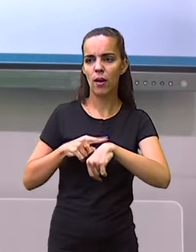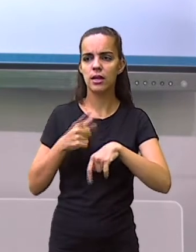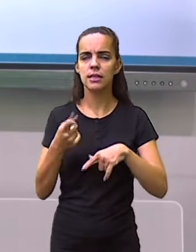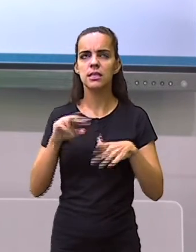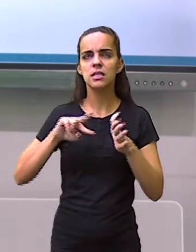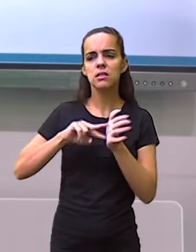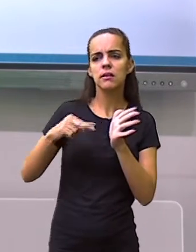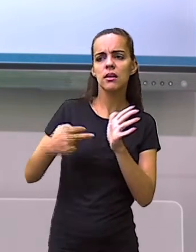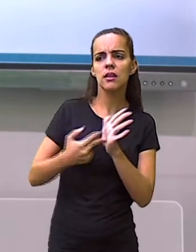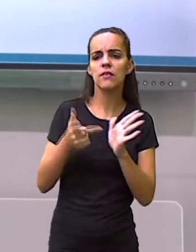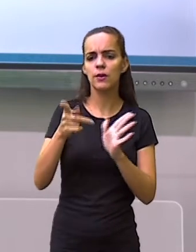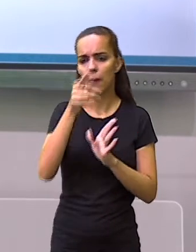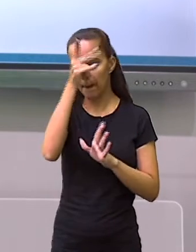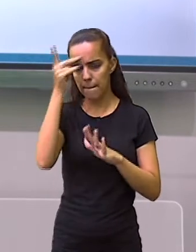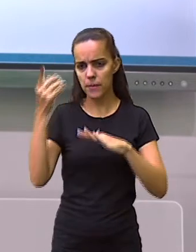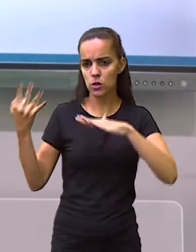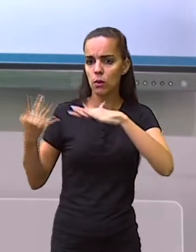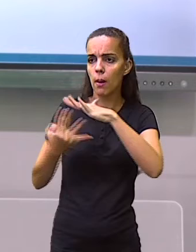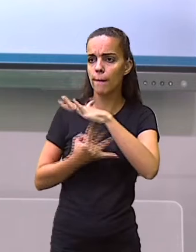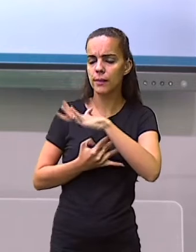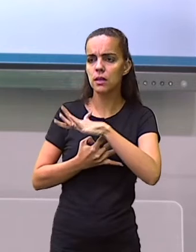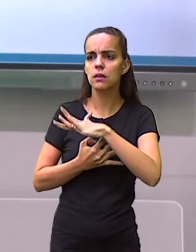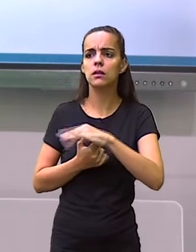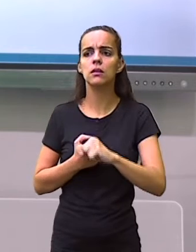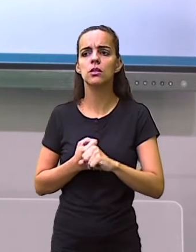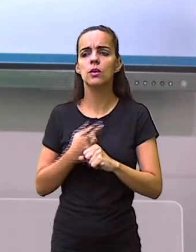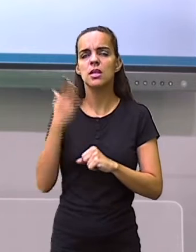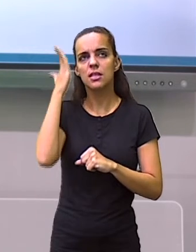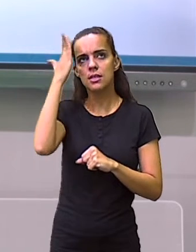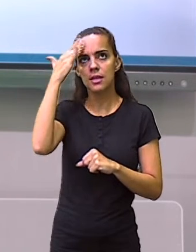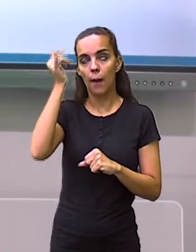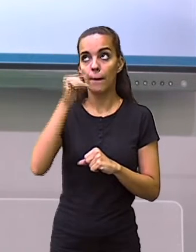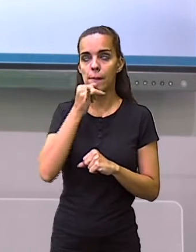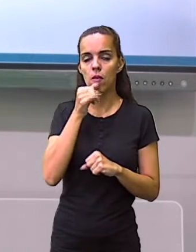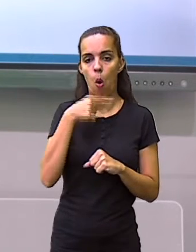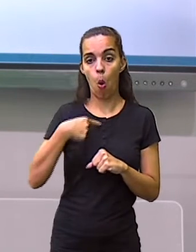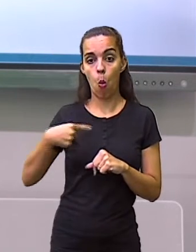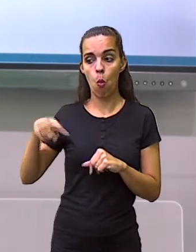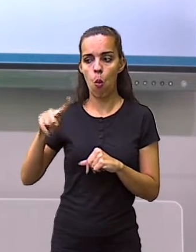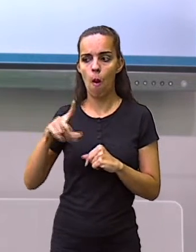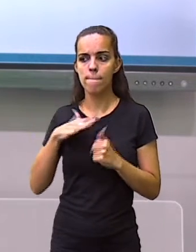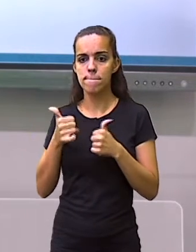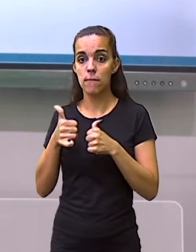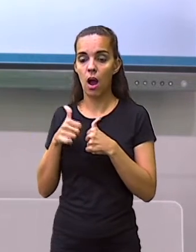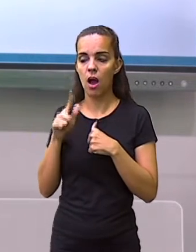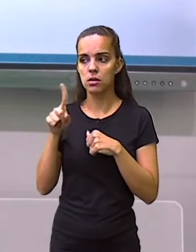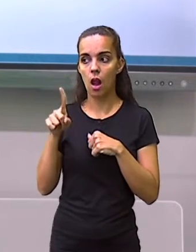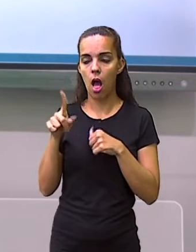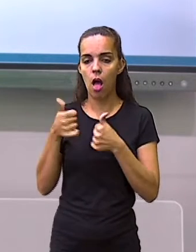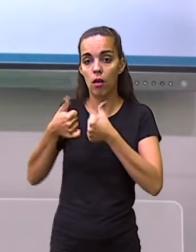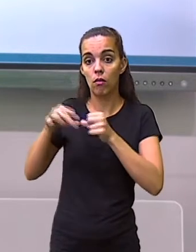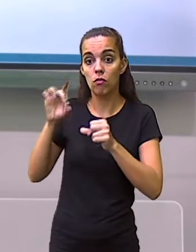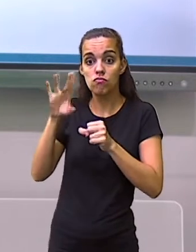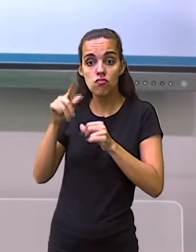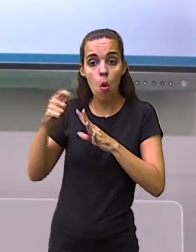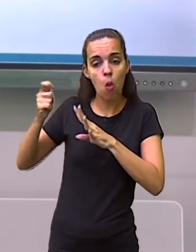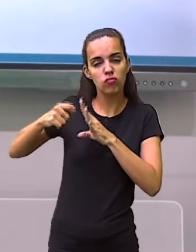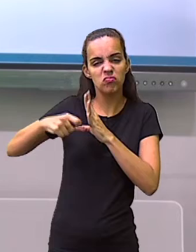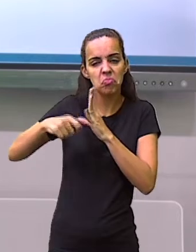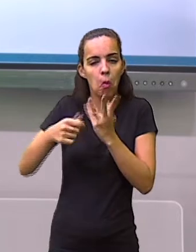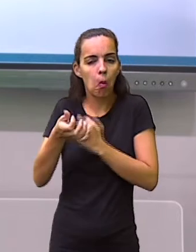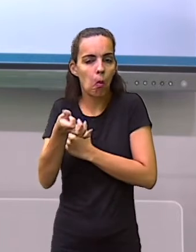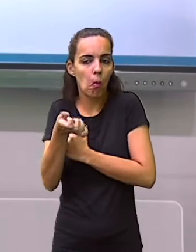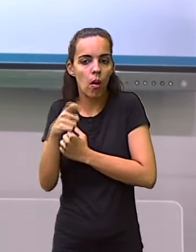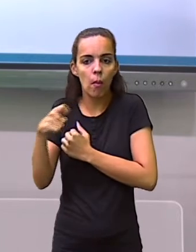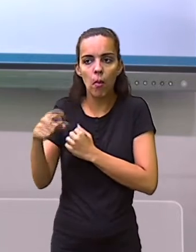ocorre quando o migrante, ele já sabe que a sua estadia no local de destino, ela é temporária, e o